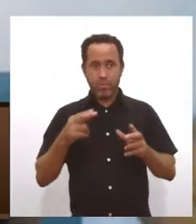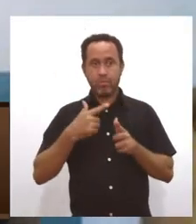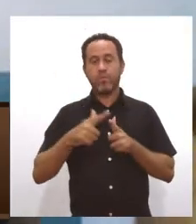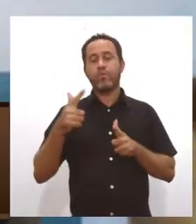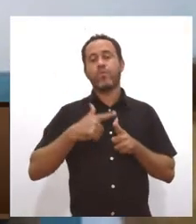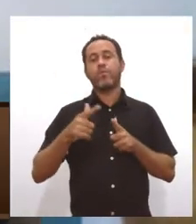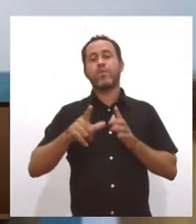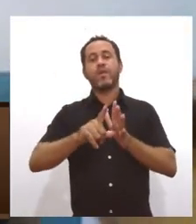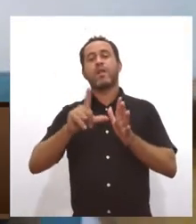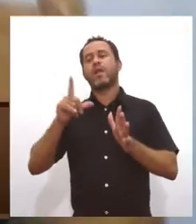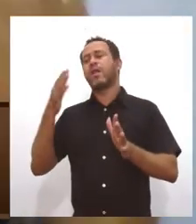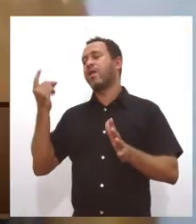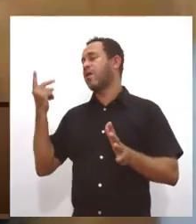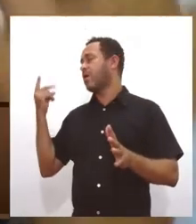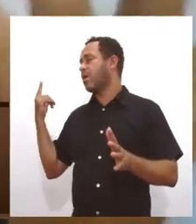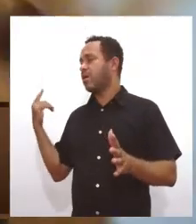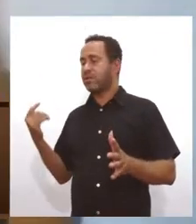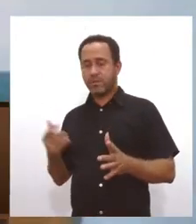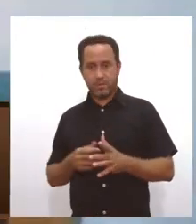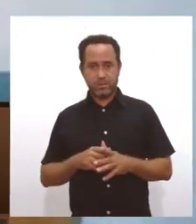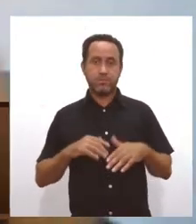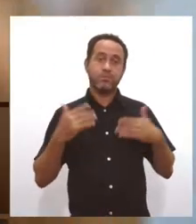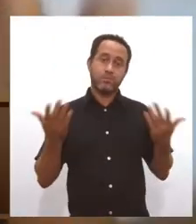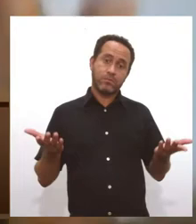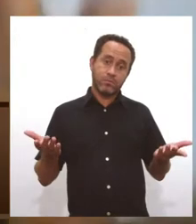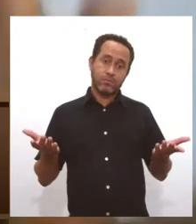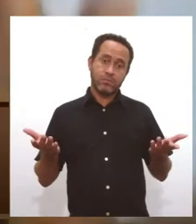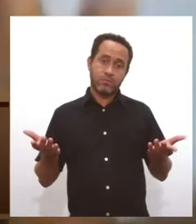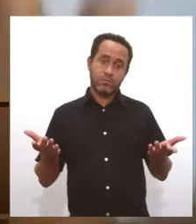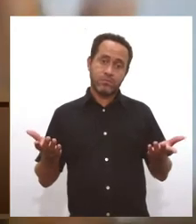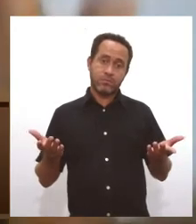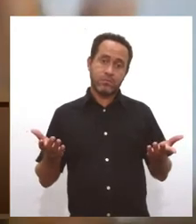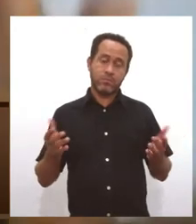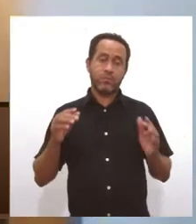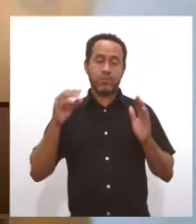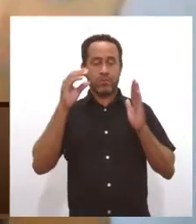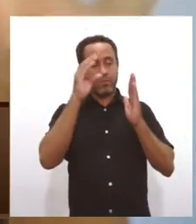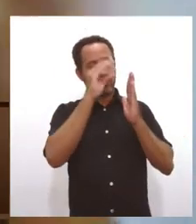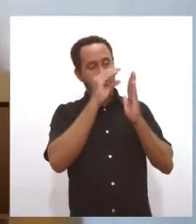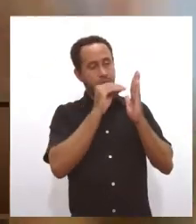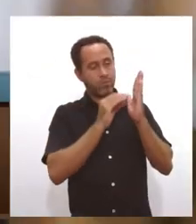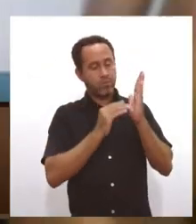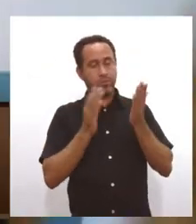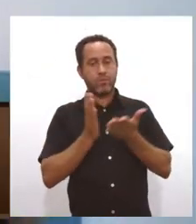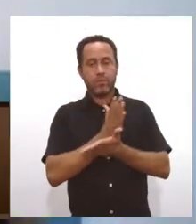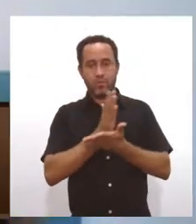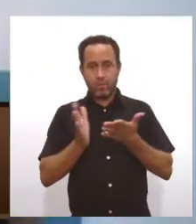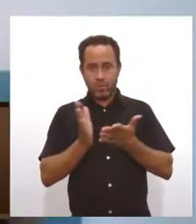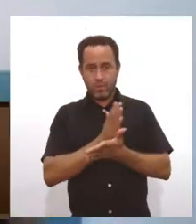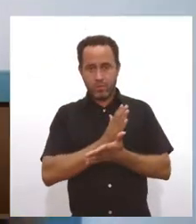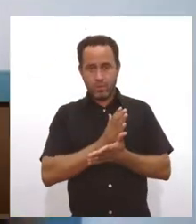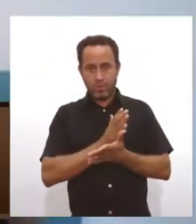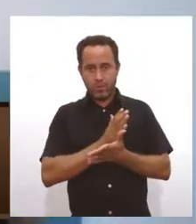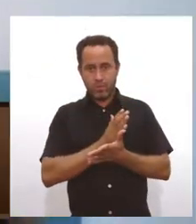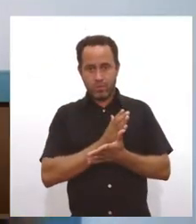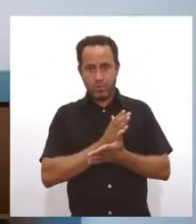anteriores, né? Então, eu coloquei até assim, alguns pontos, né? Por exemplo, nessa